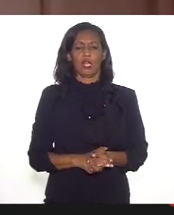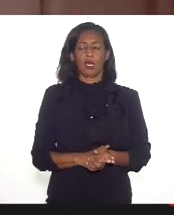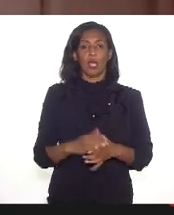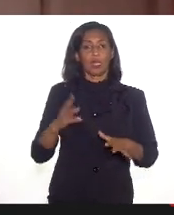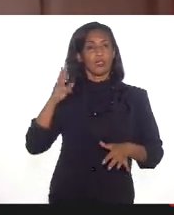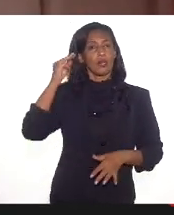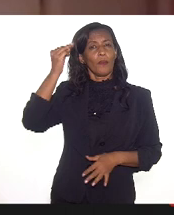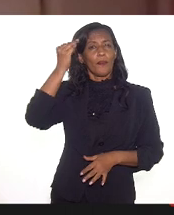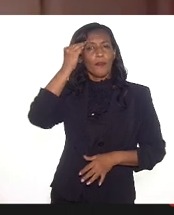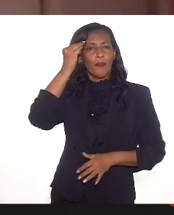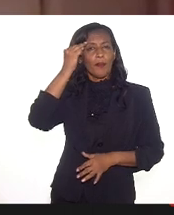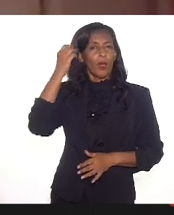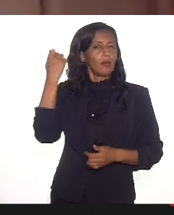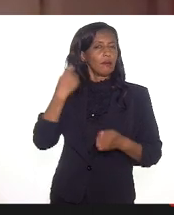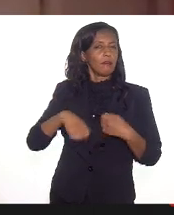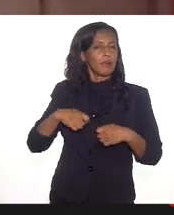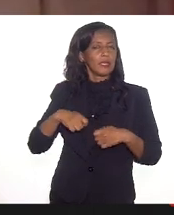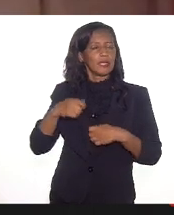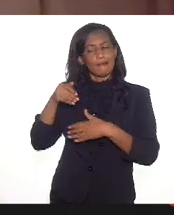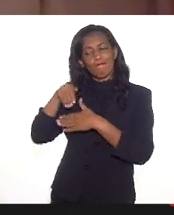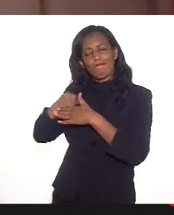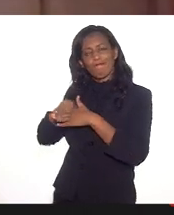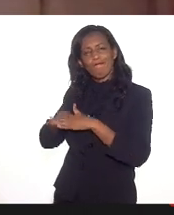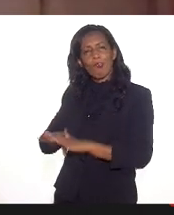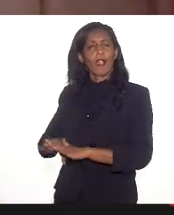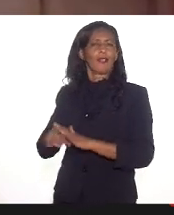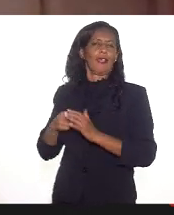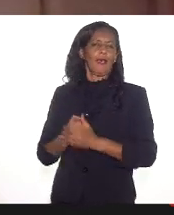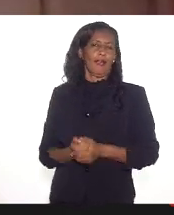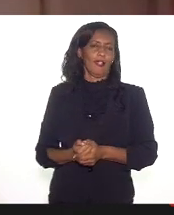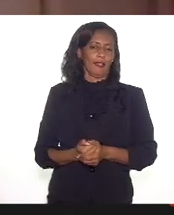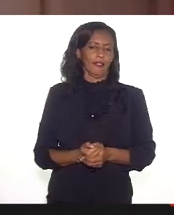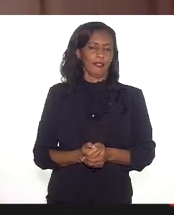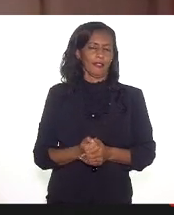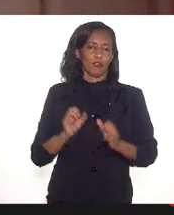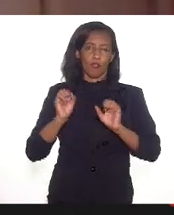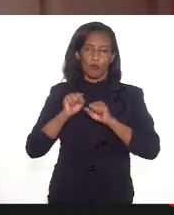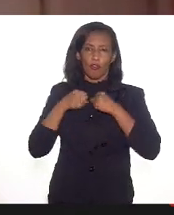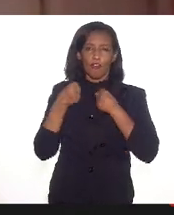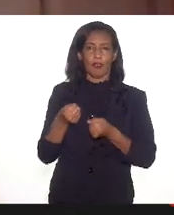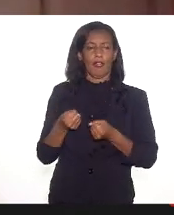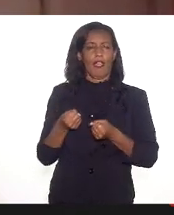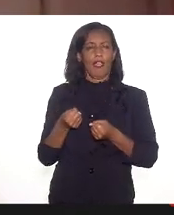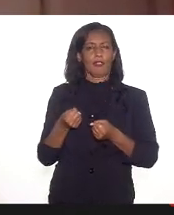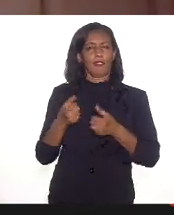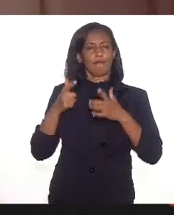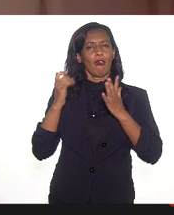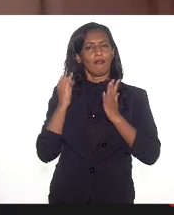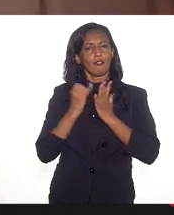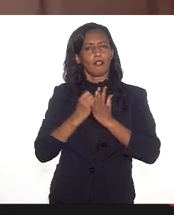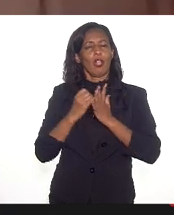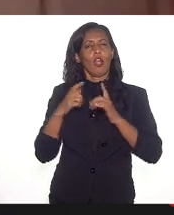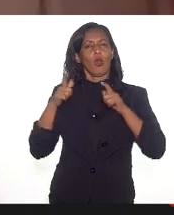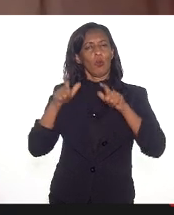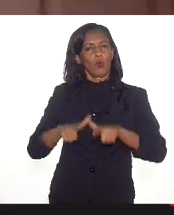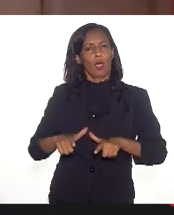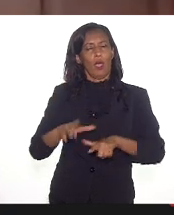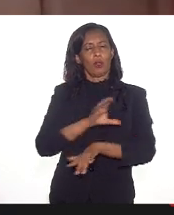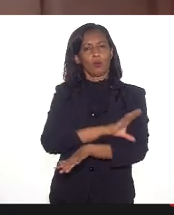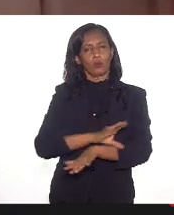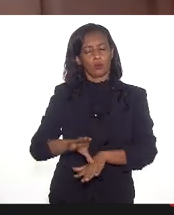isso é uma memória que precisa ser preservada, difundida, isso fortalece a identidade local, cultural,